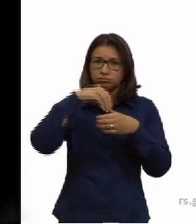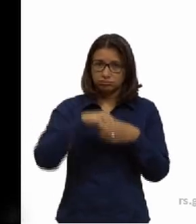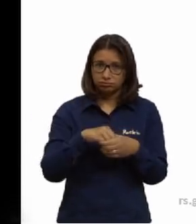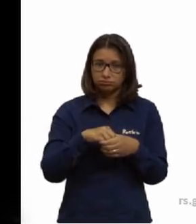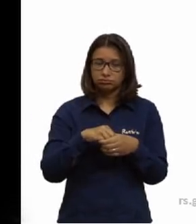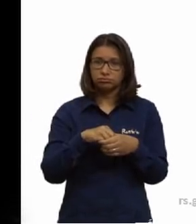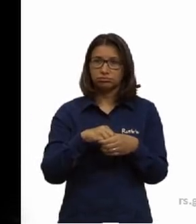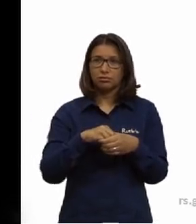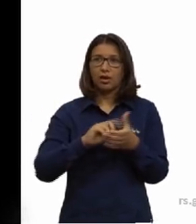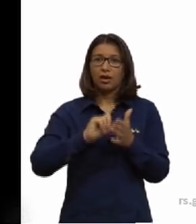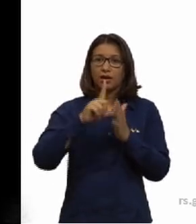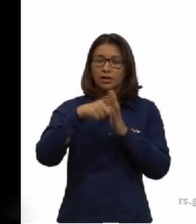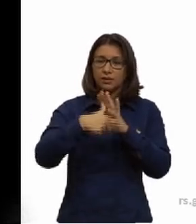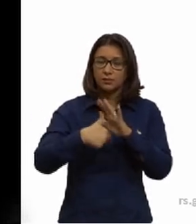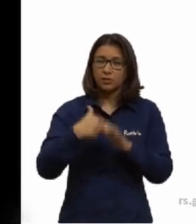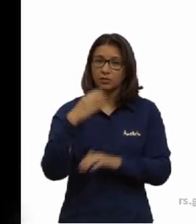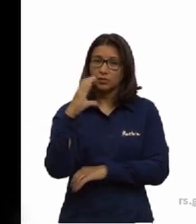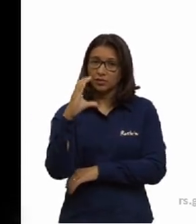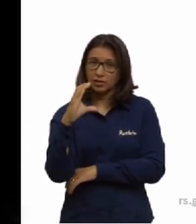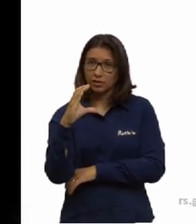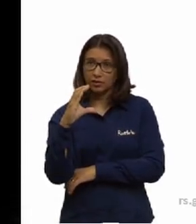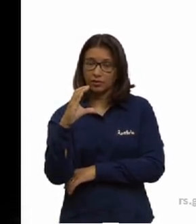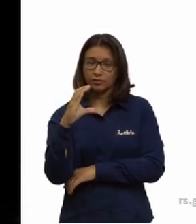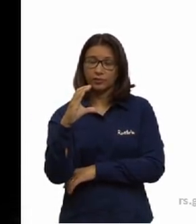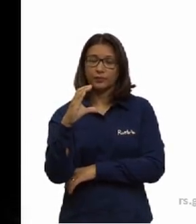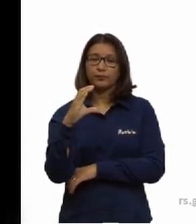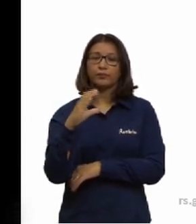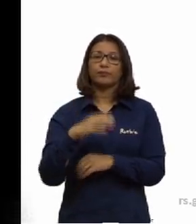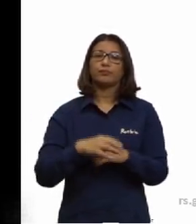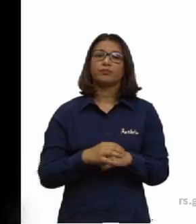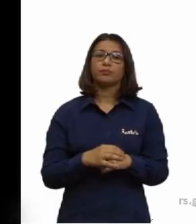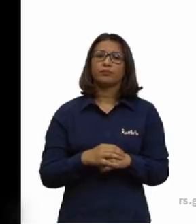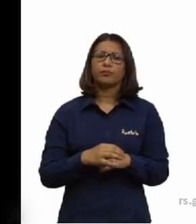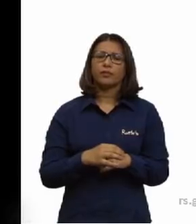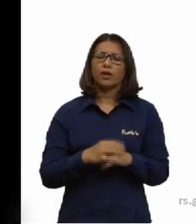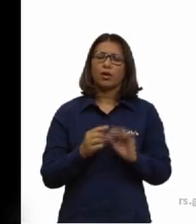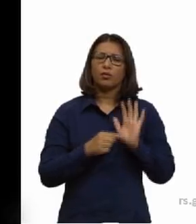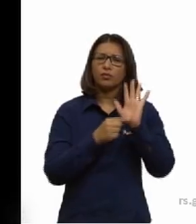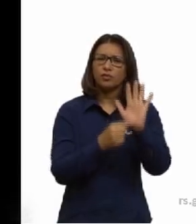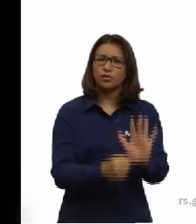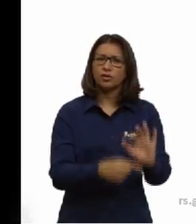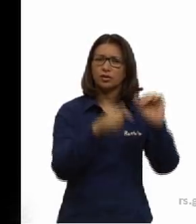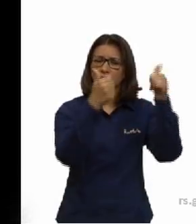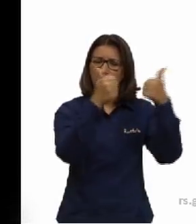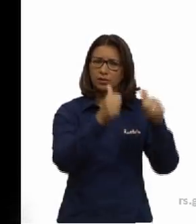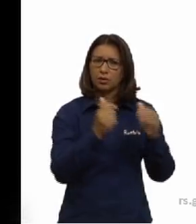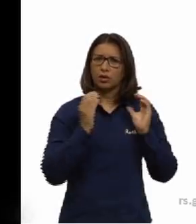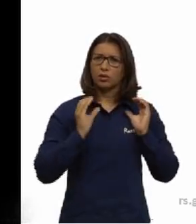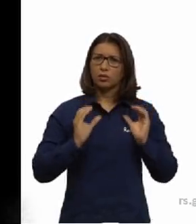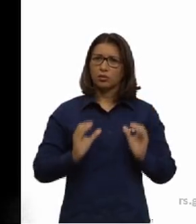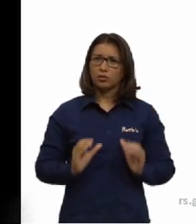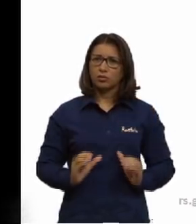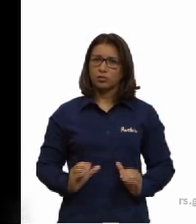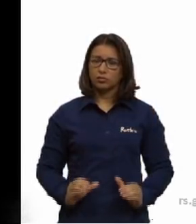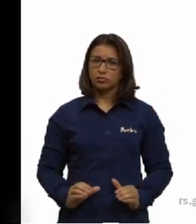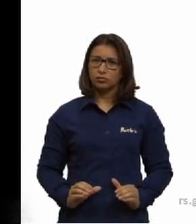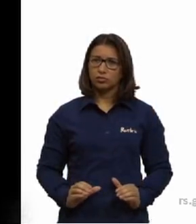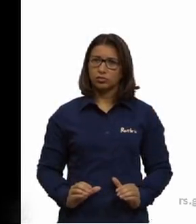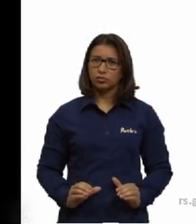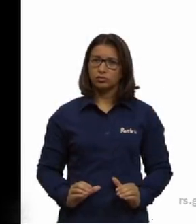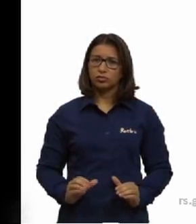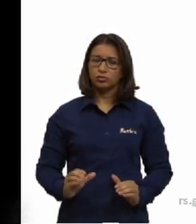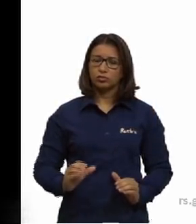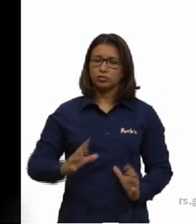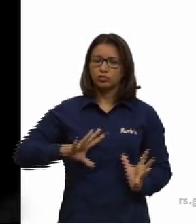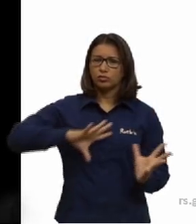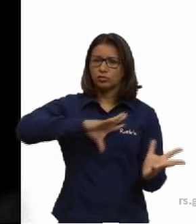seguido por carbono, tá? E aí eu coloquei essa imagem desse corpo como um universo,